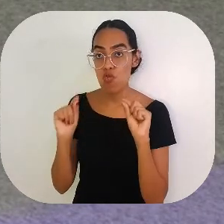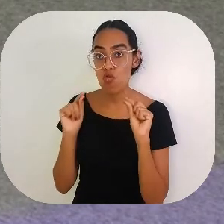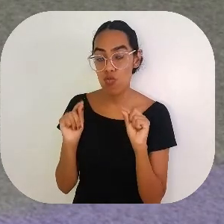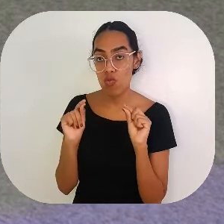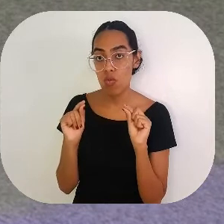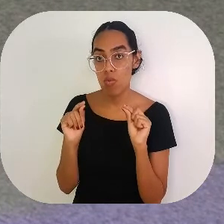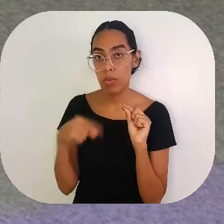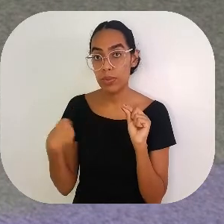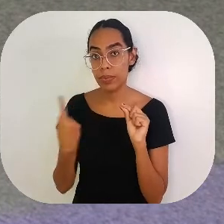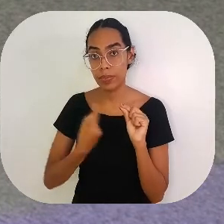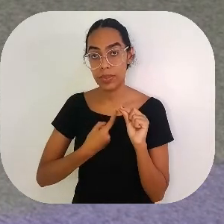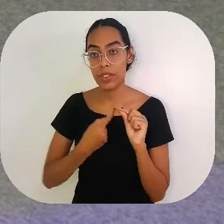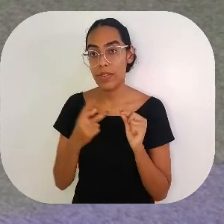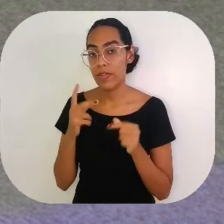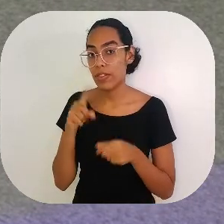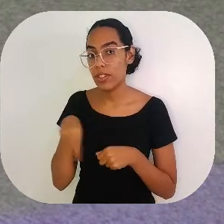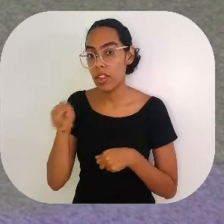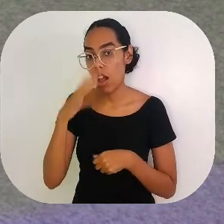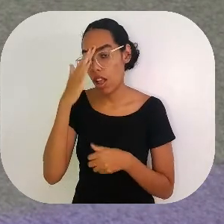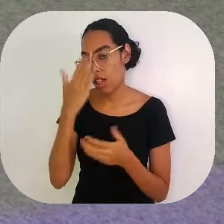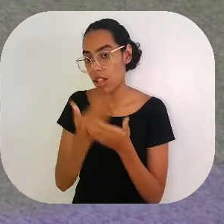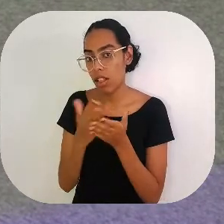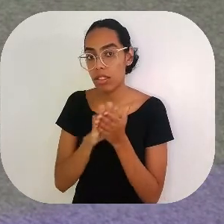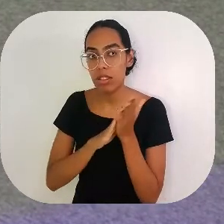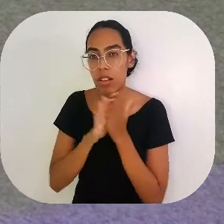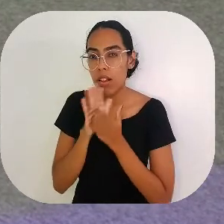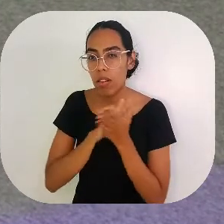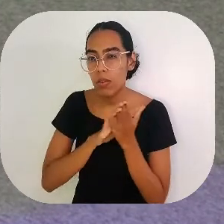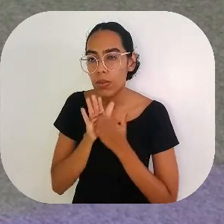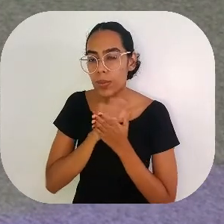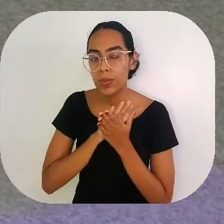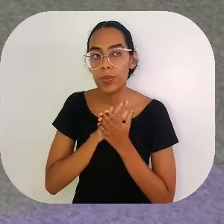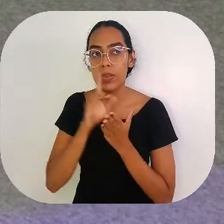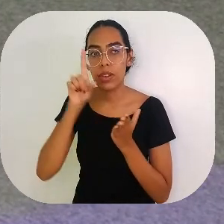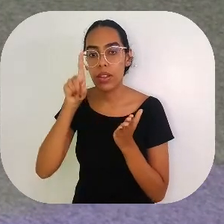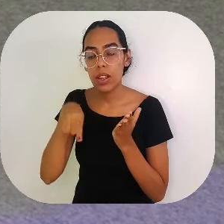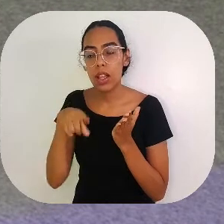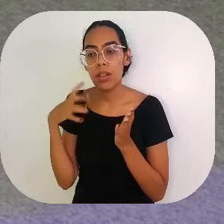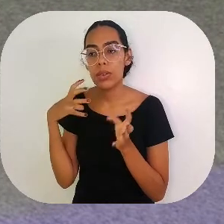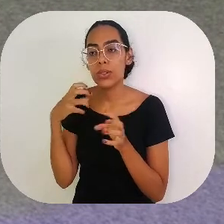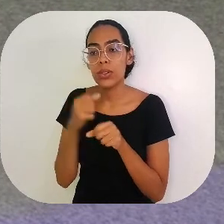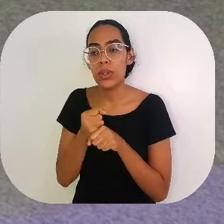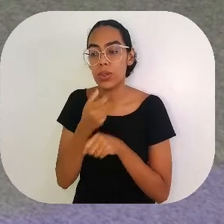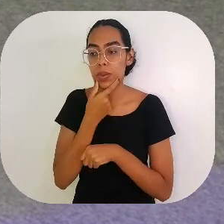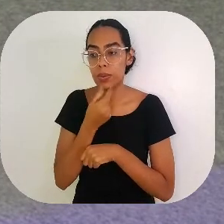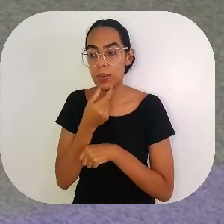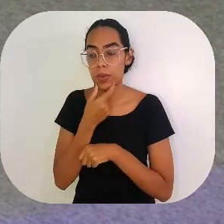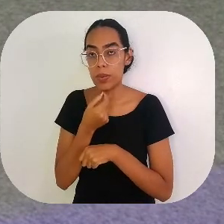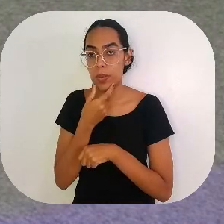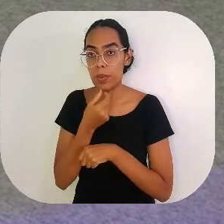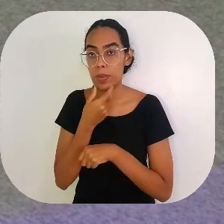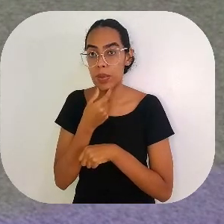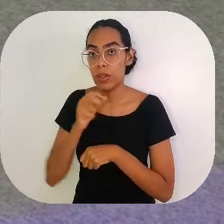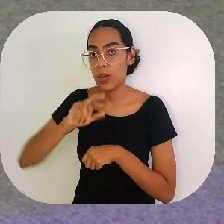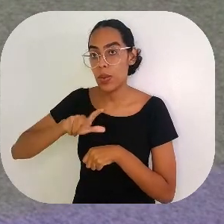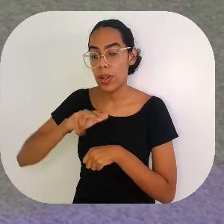acreditar. Era uma história de um rapaz que não era muito chegado a trabalhar.